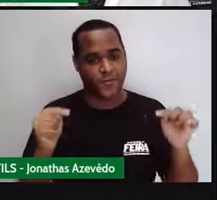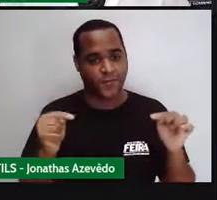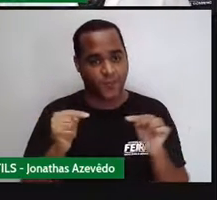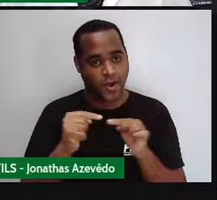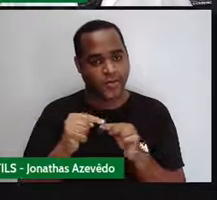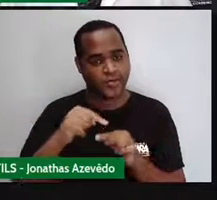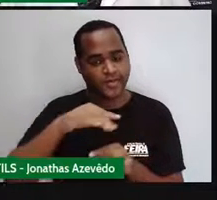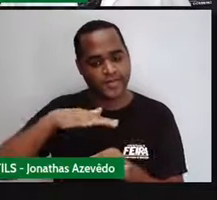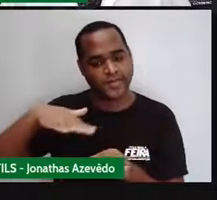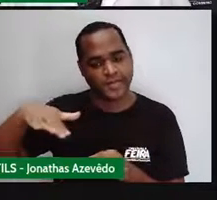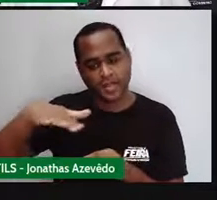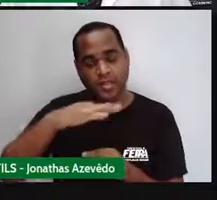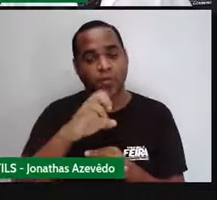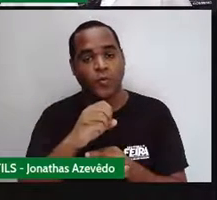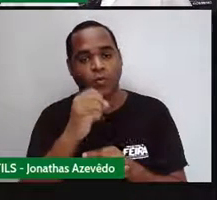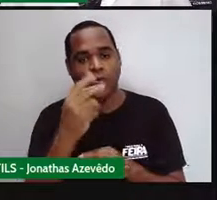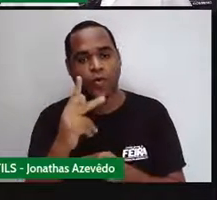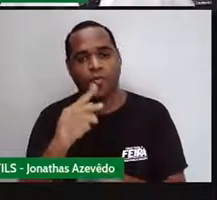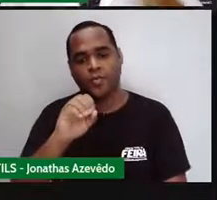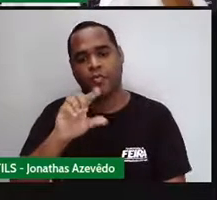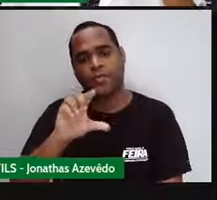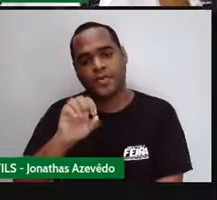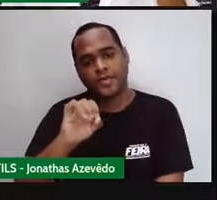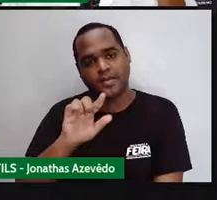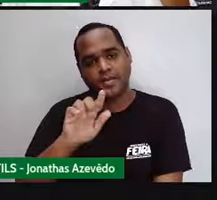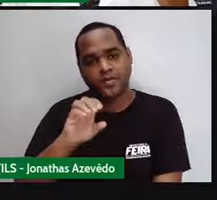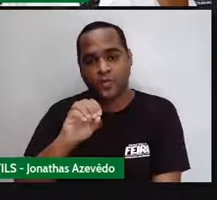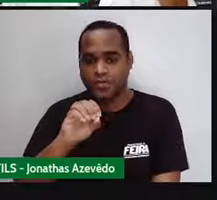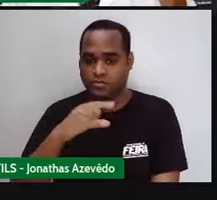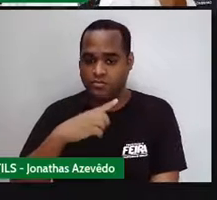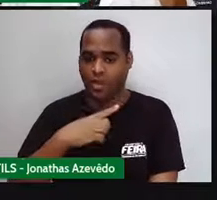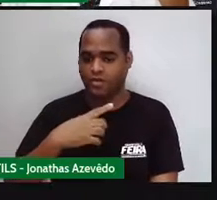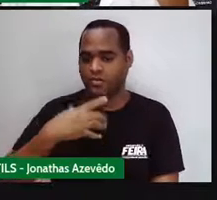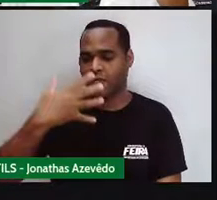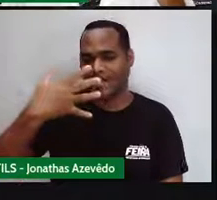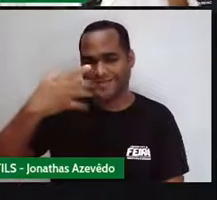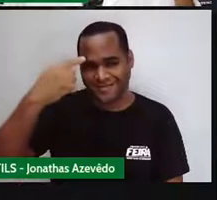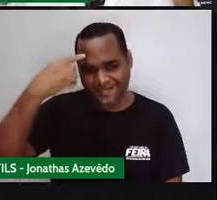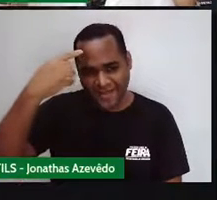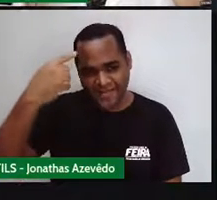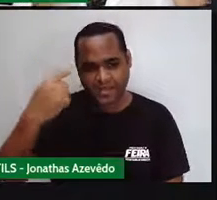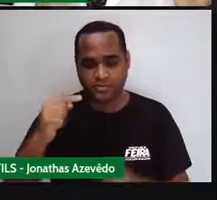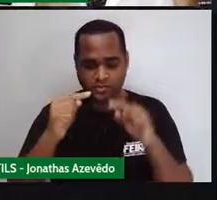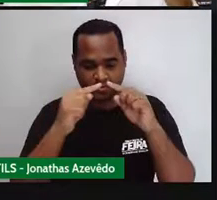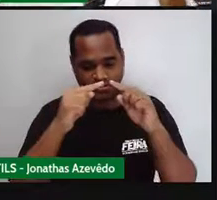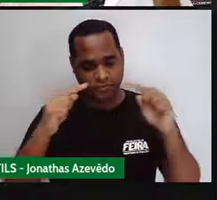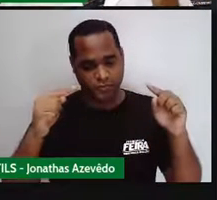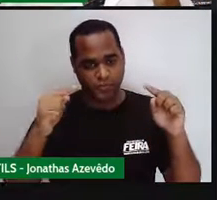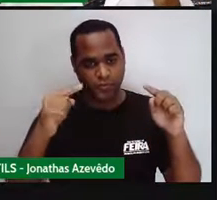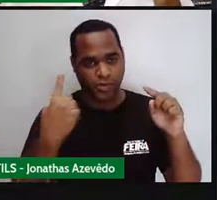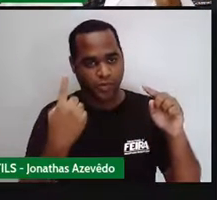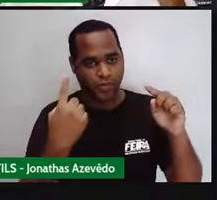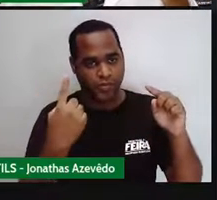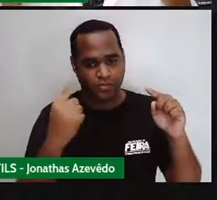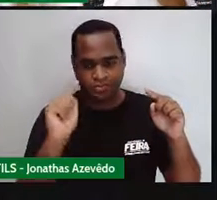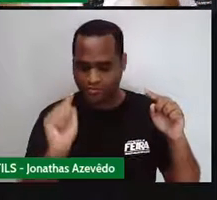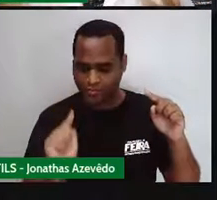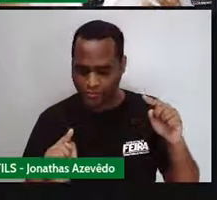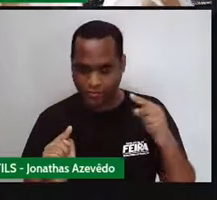plana ou polígono, que tem quatro lados. Olha só o nome. Quadri, quatro.